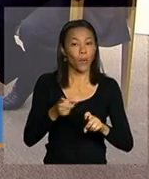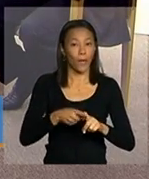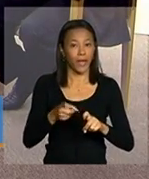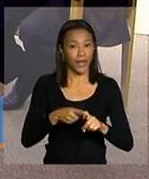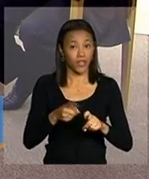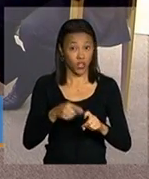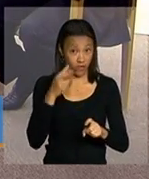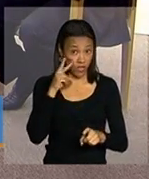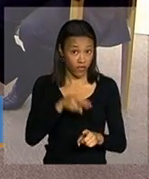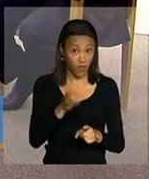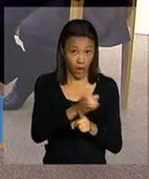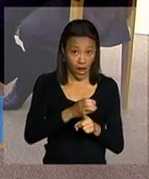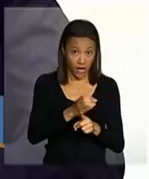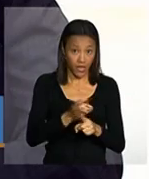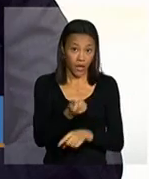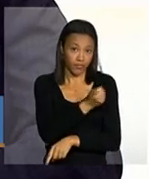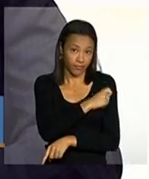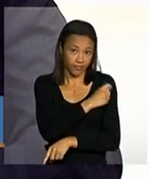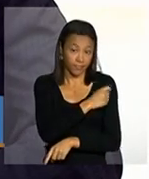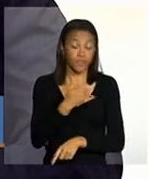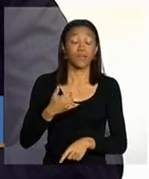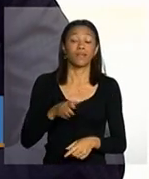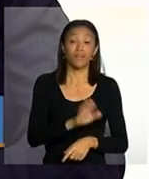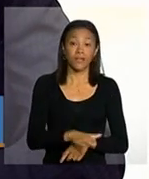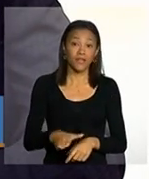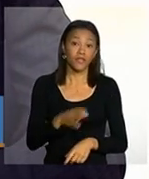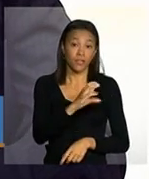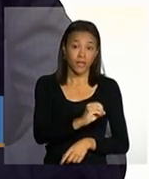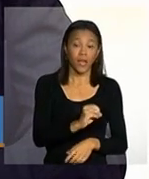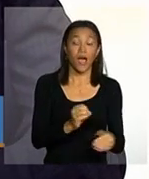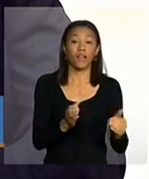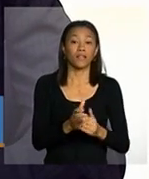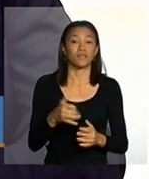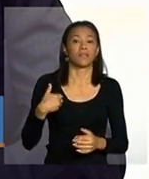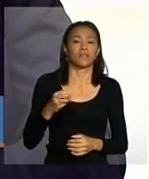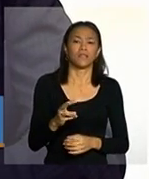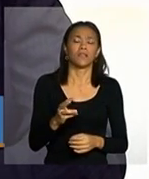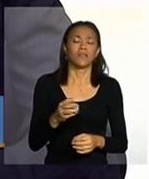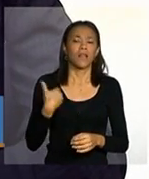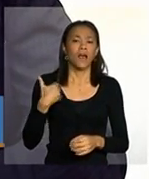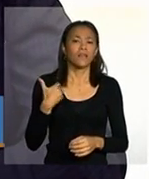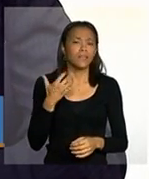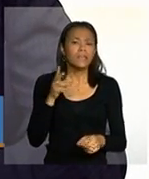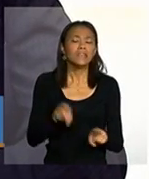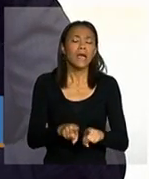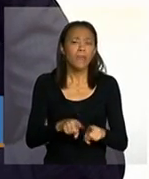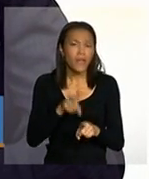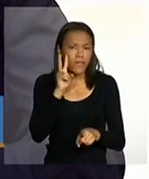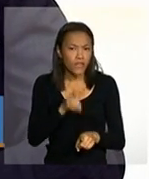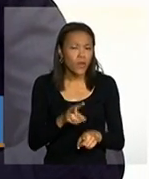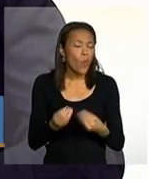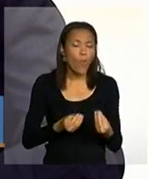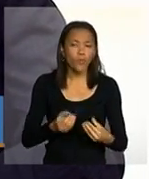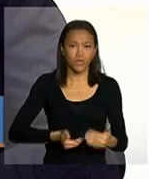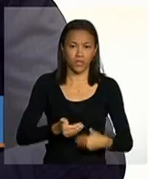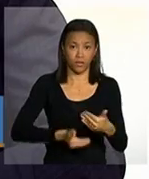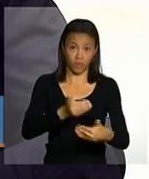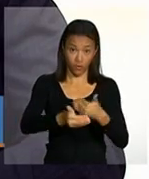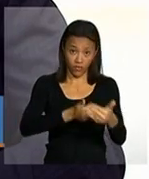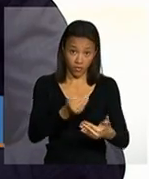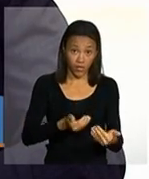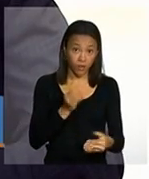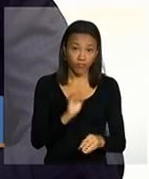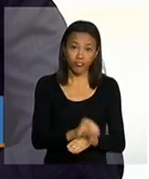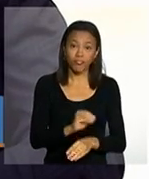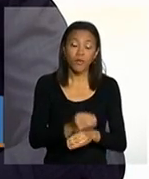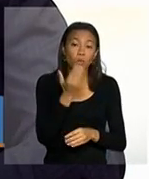calendário vacinal das crianças de 0 a 7 anos de idade e acompanha também o desenvolvimento nutricional das